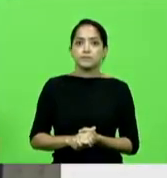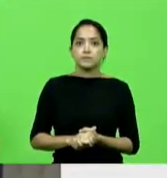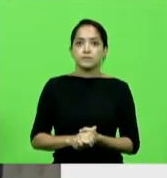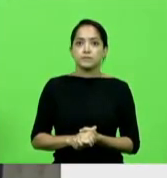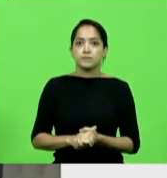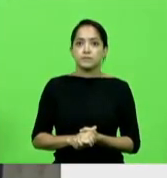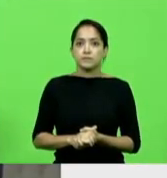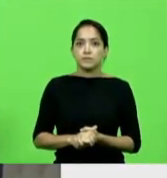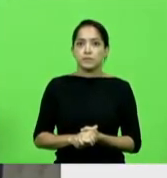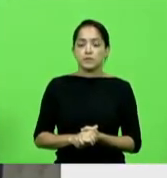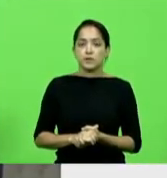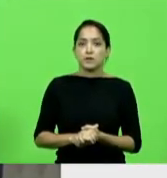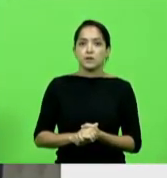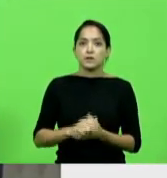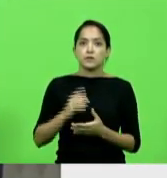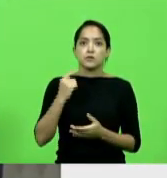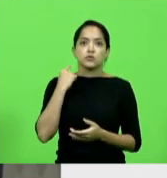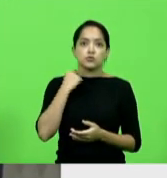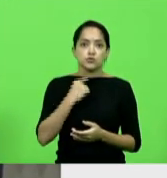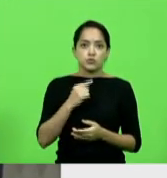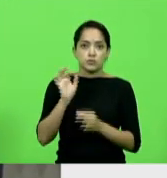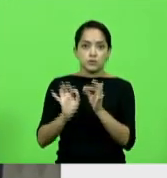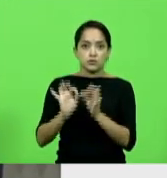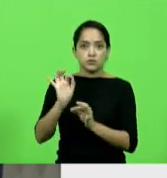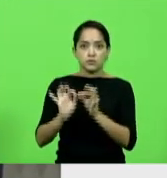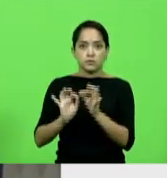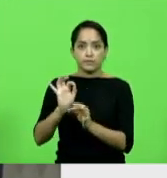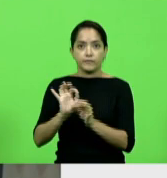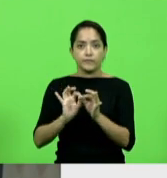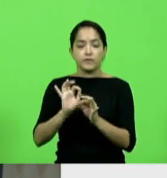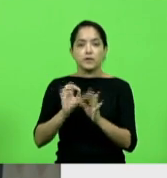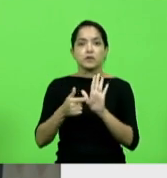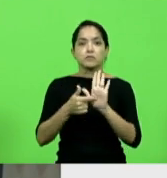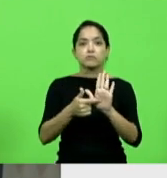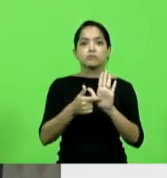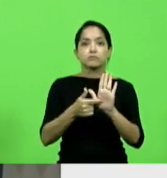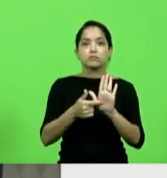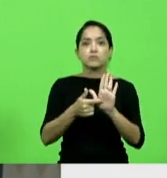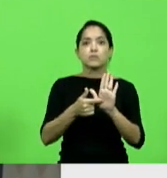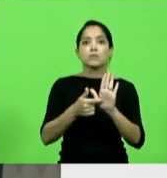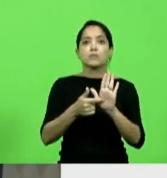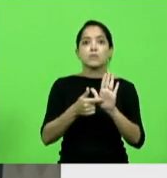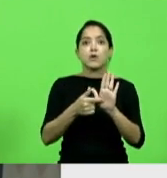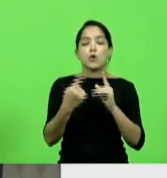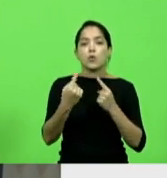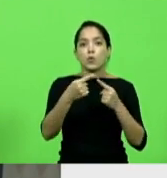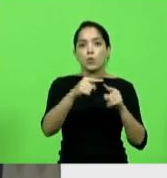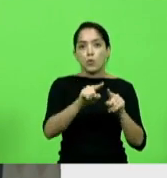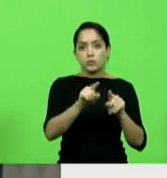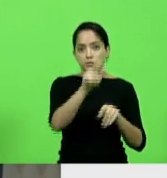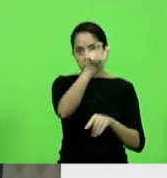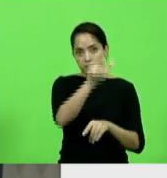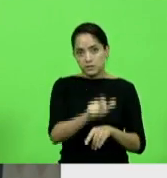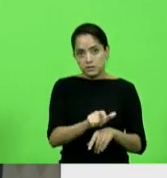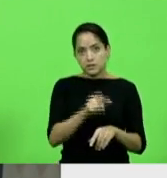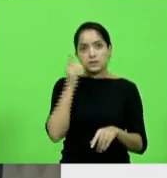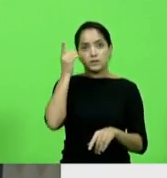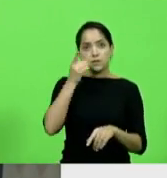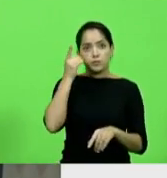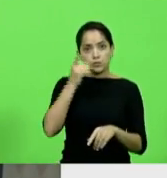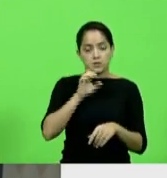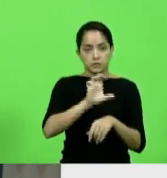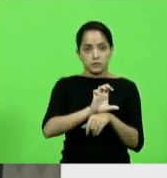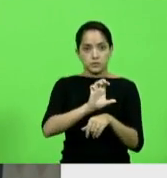O juiz de Joinville faz representação criminal contra o deputado estadual, mais uma